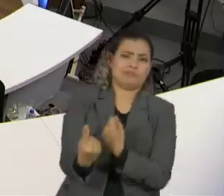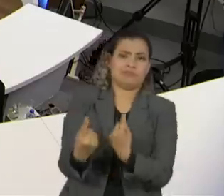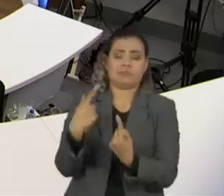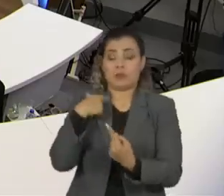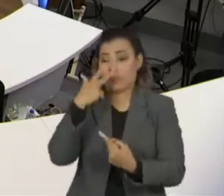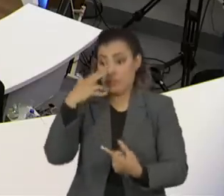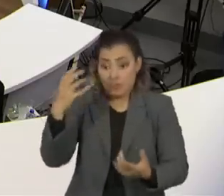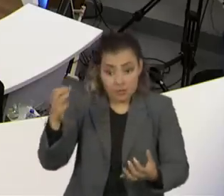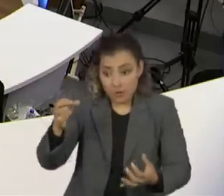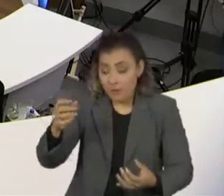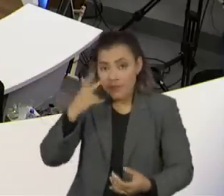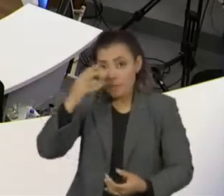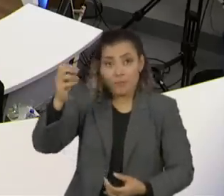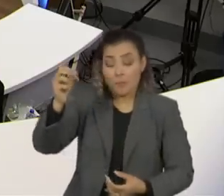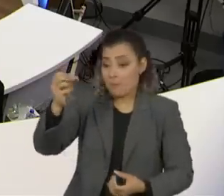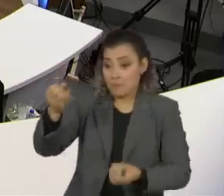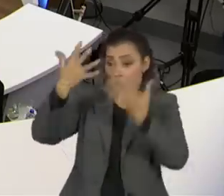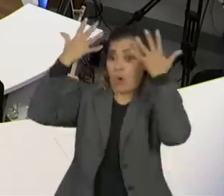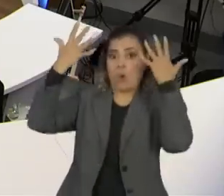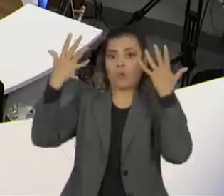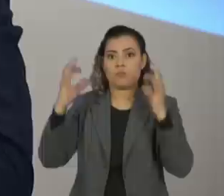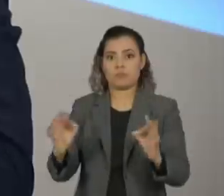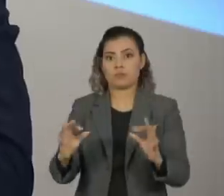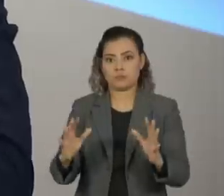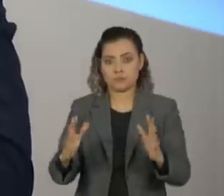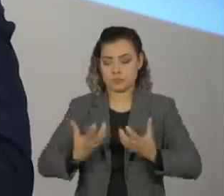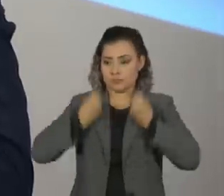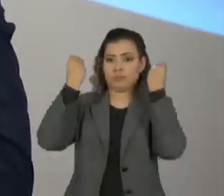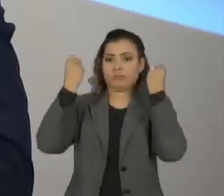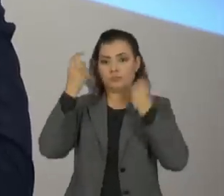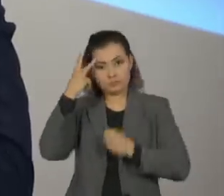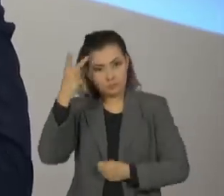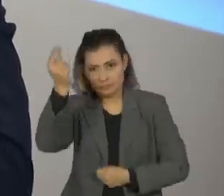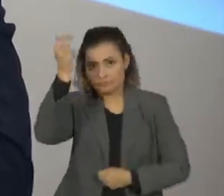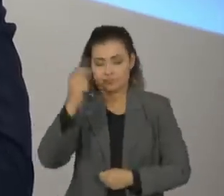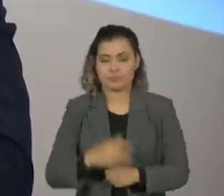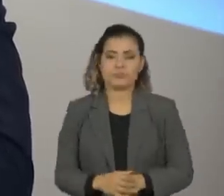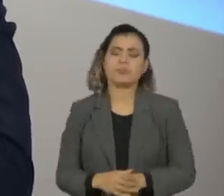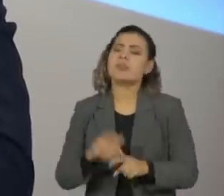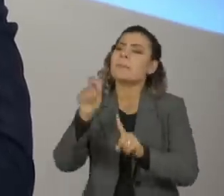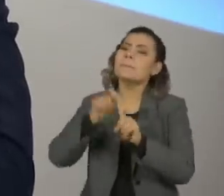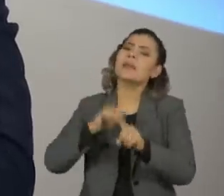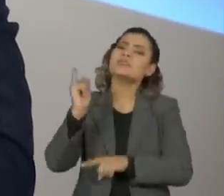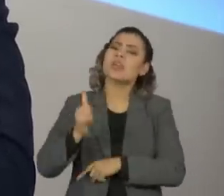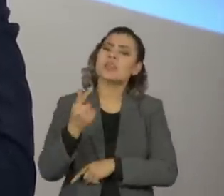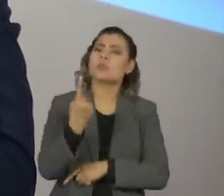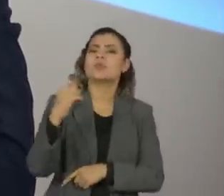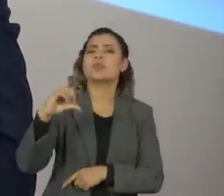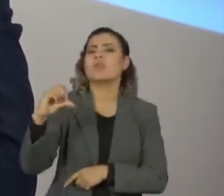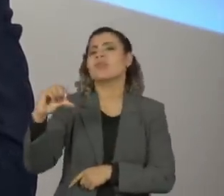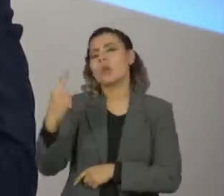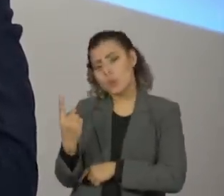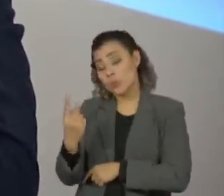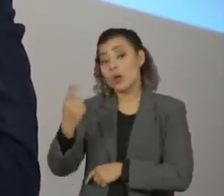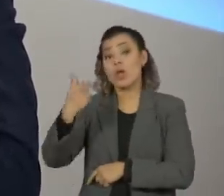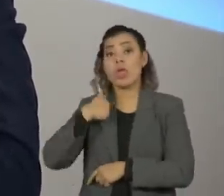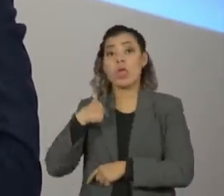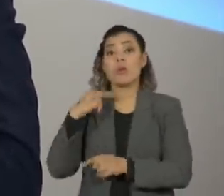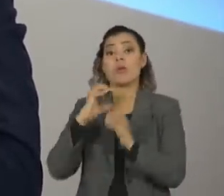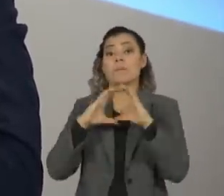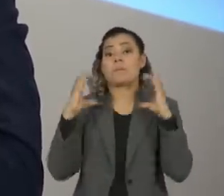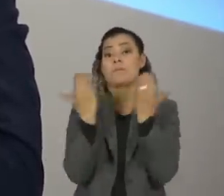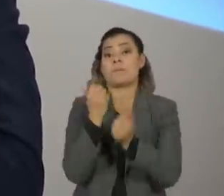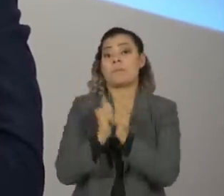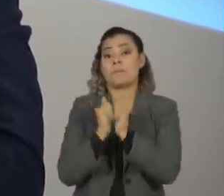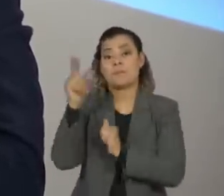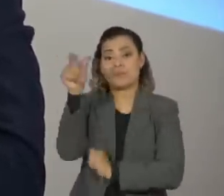olha só, dia 23 de janeiro de 91, eu estava esmagado, apertado no gramado do Maracanã